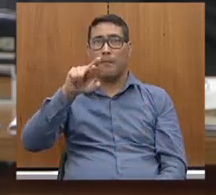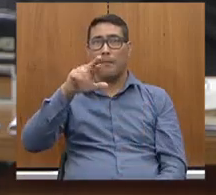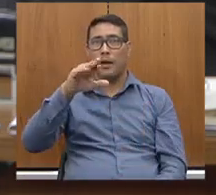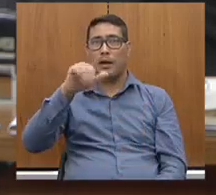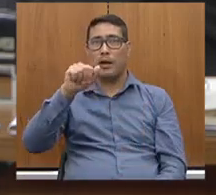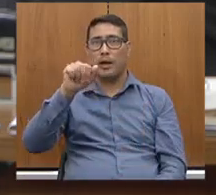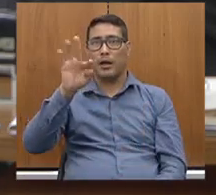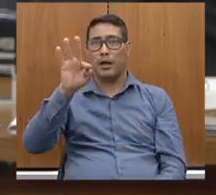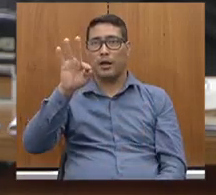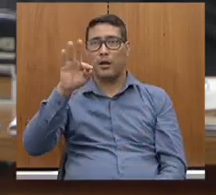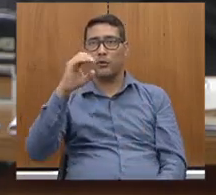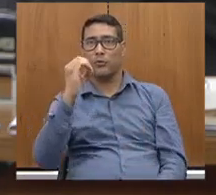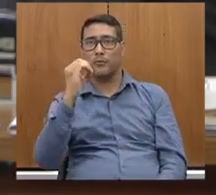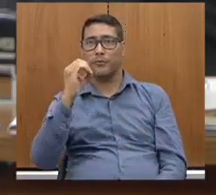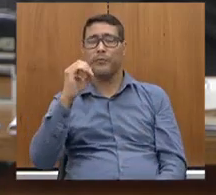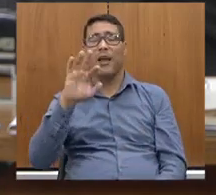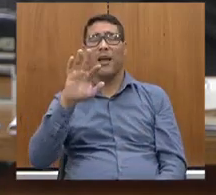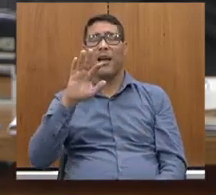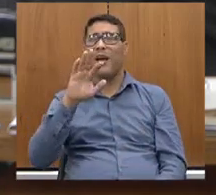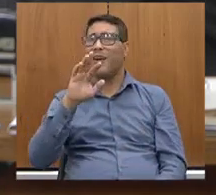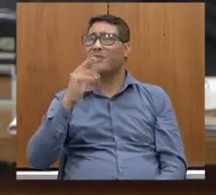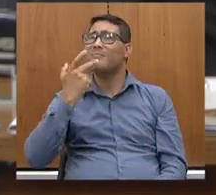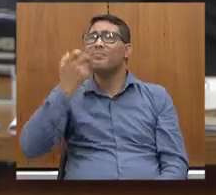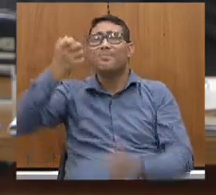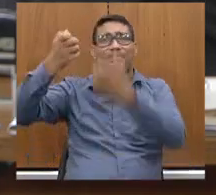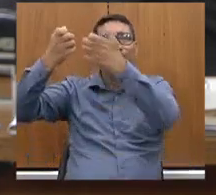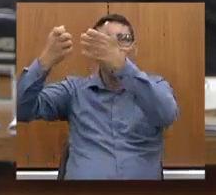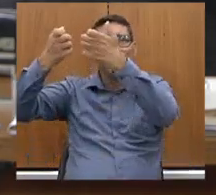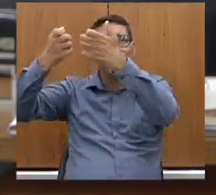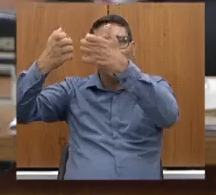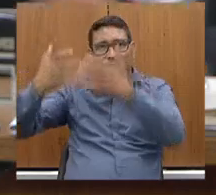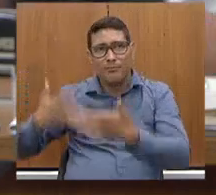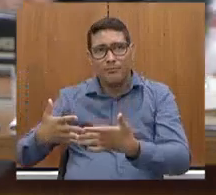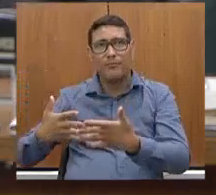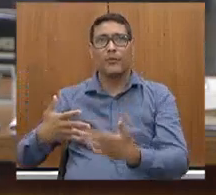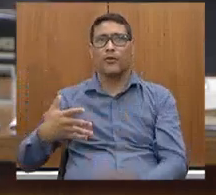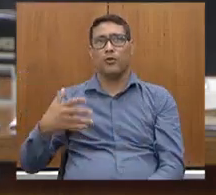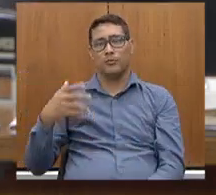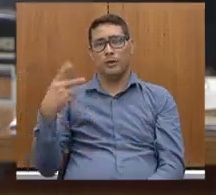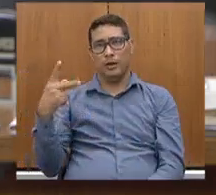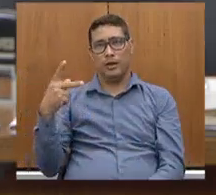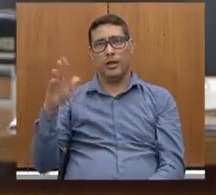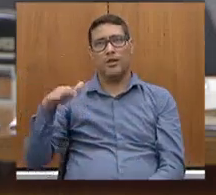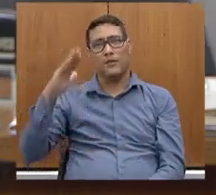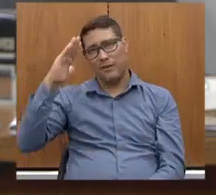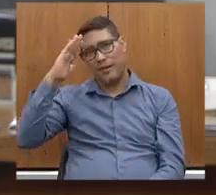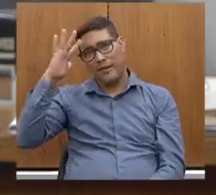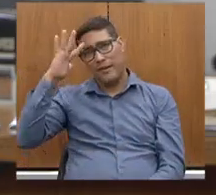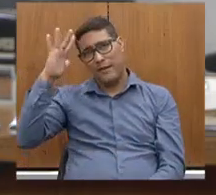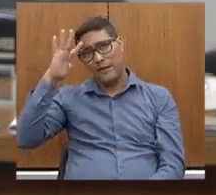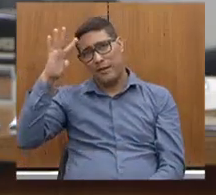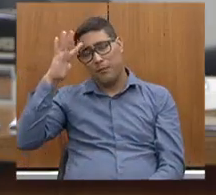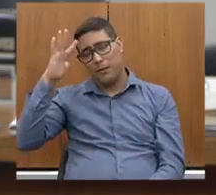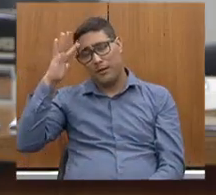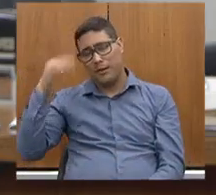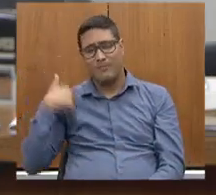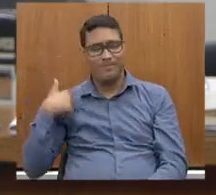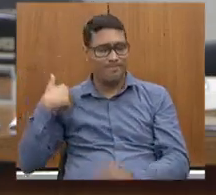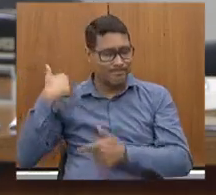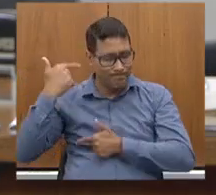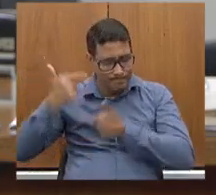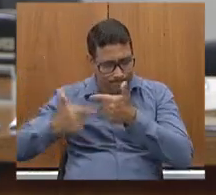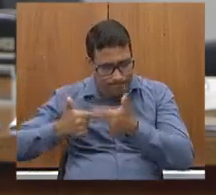Falar do Marcato é uma coisa assim que a gente fica pensando, que trabalho foi esse, que